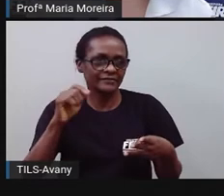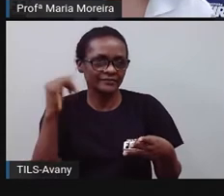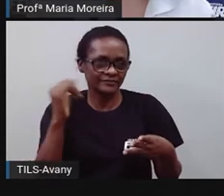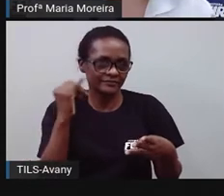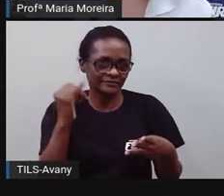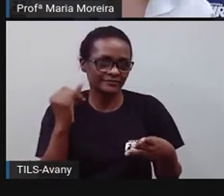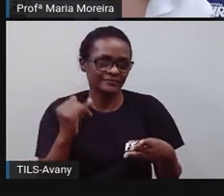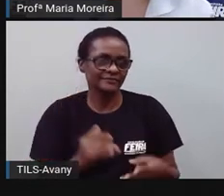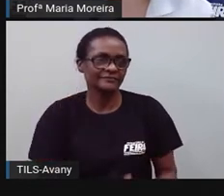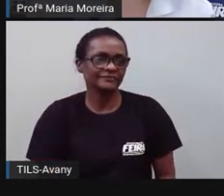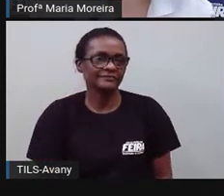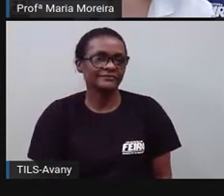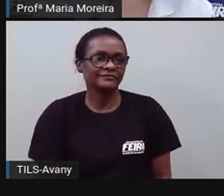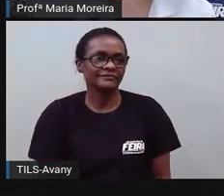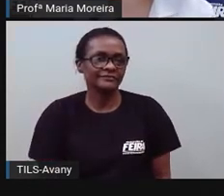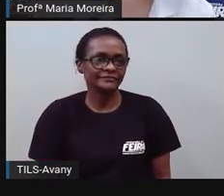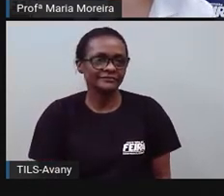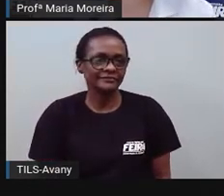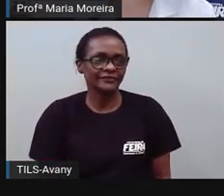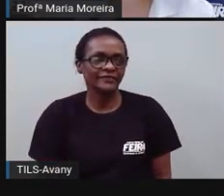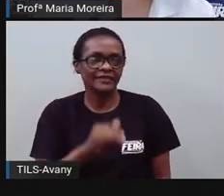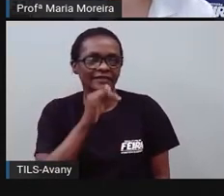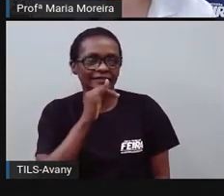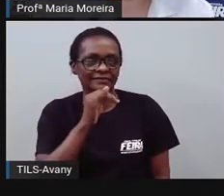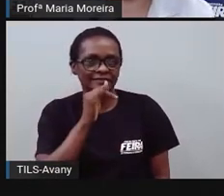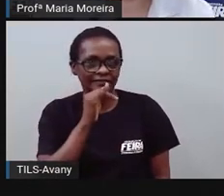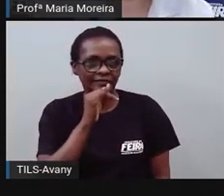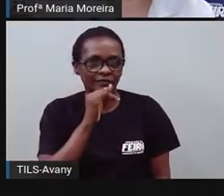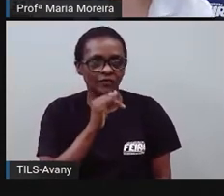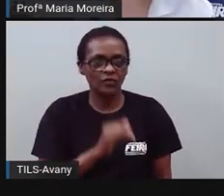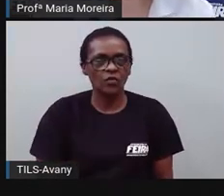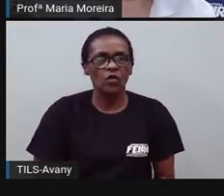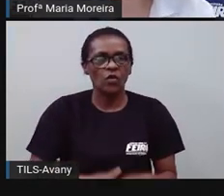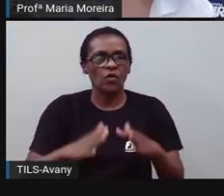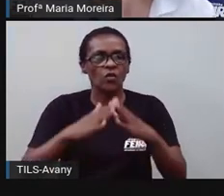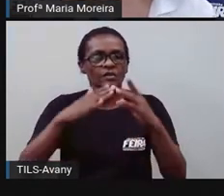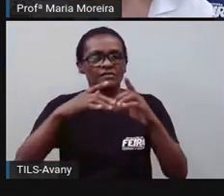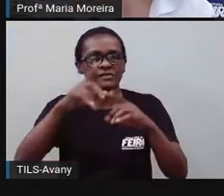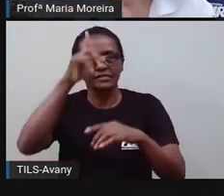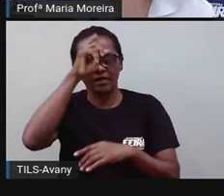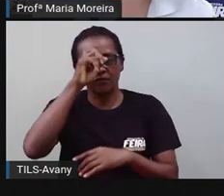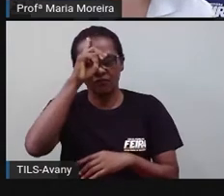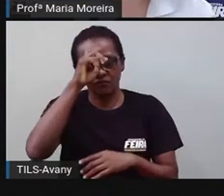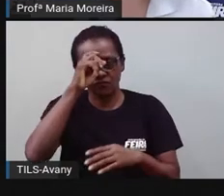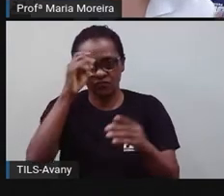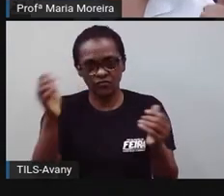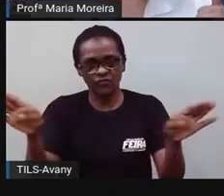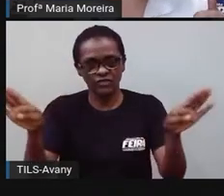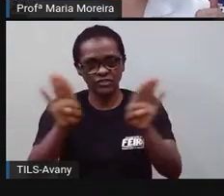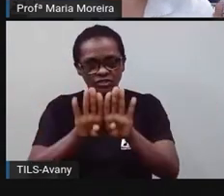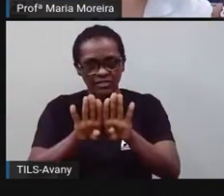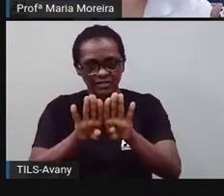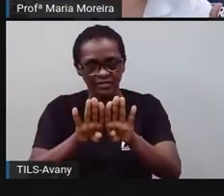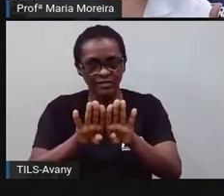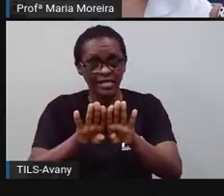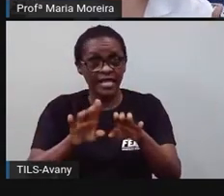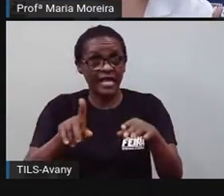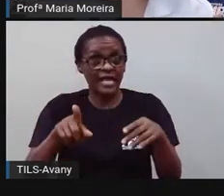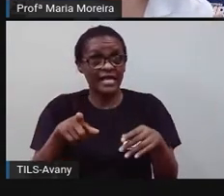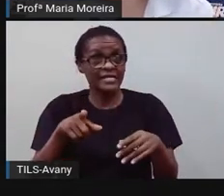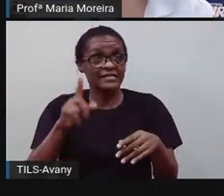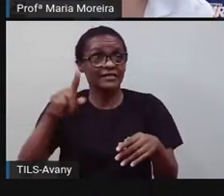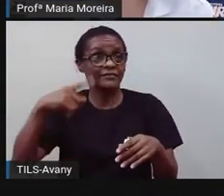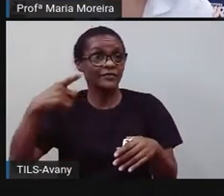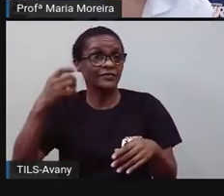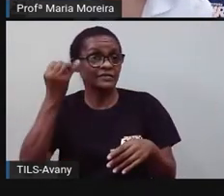o hospital de campanha da cidade foi fechado, tá? O tempo, eu vou dizer quando ele